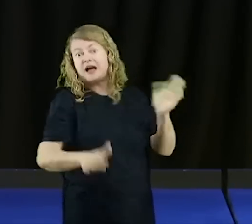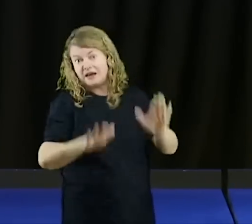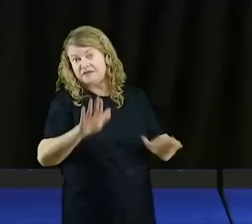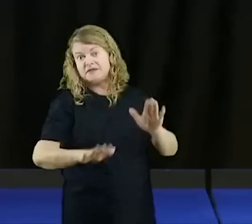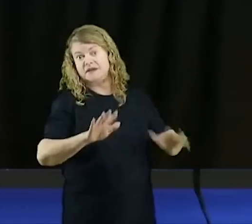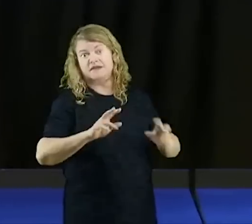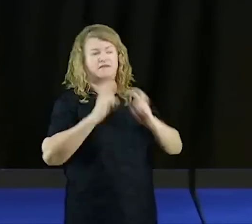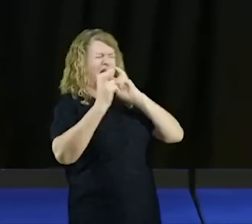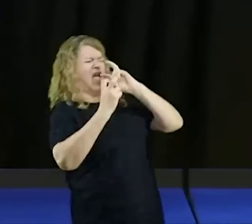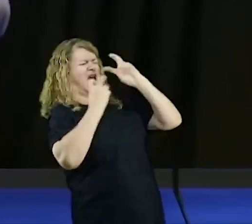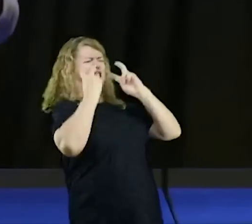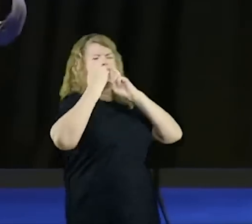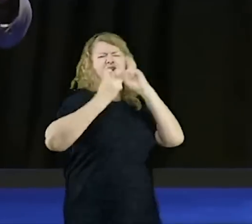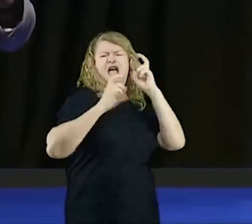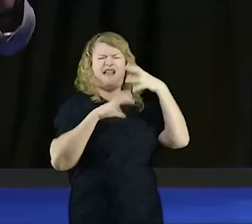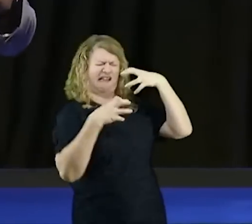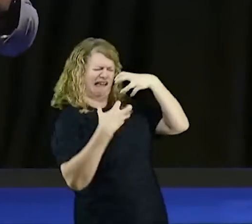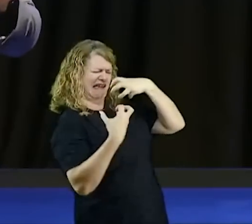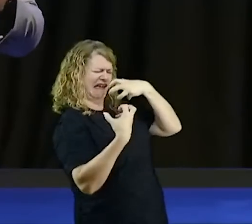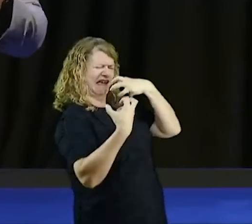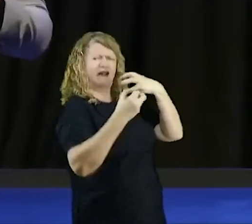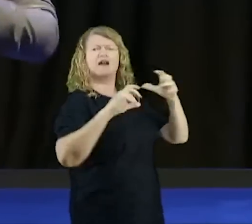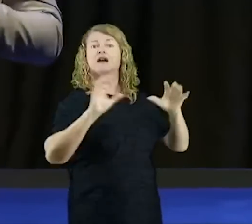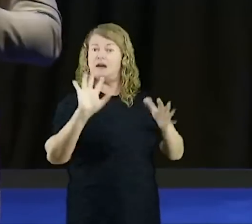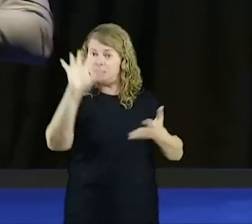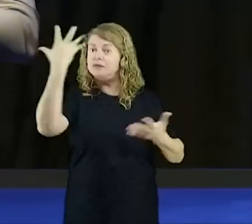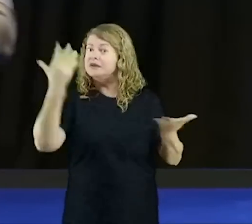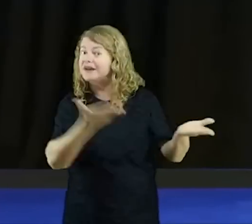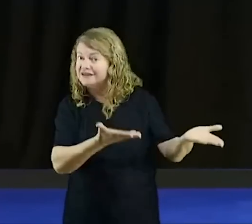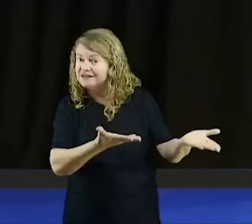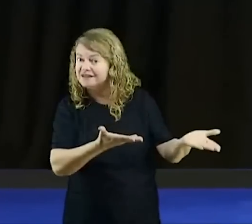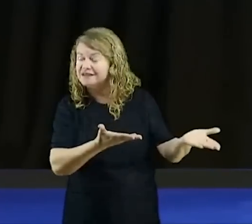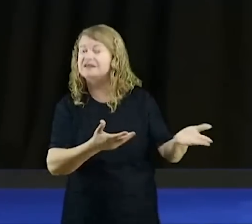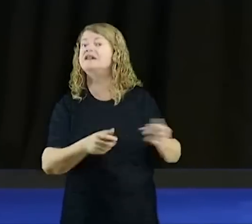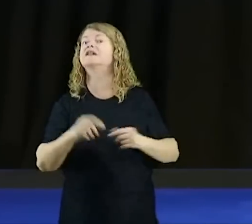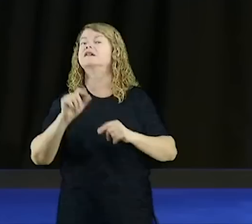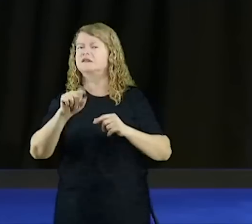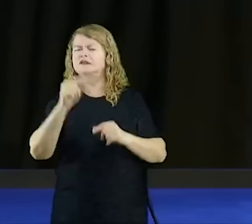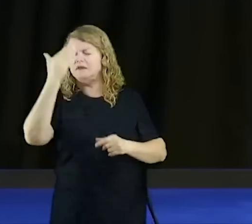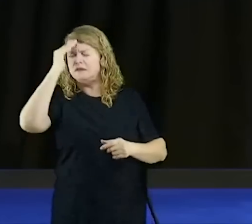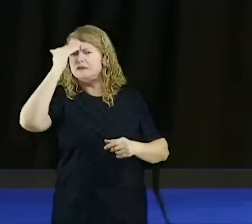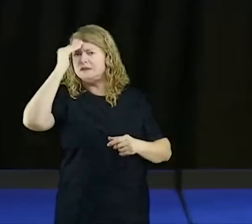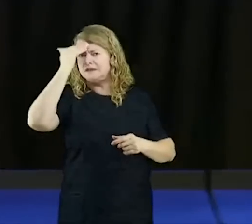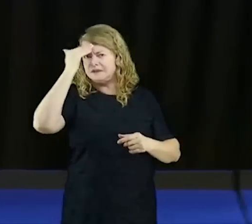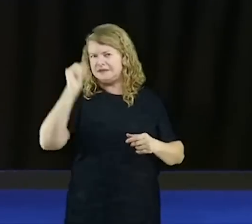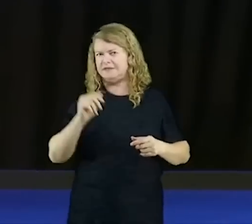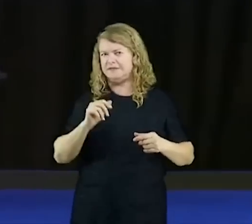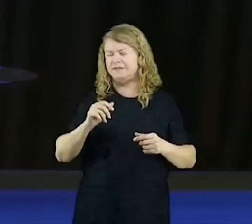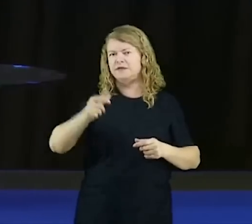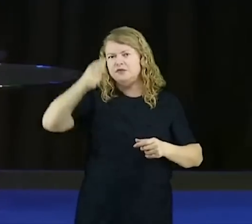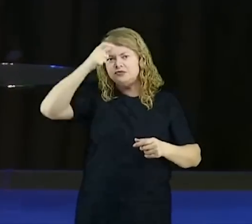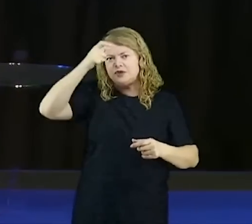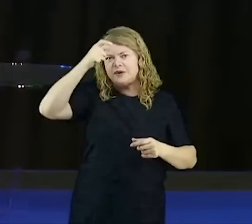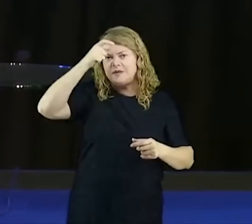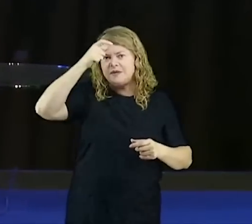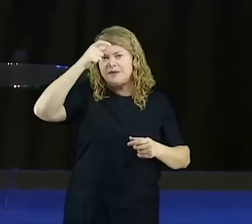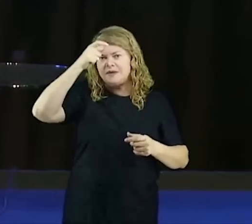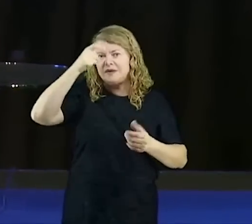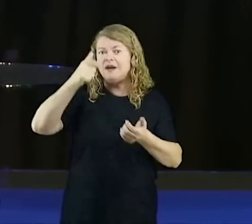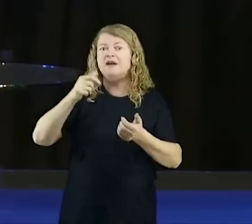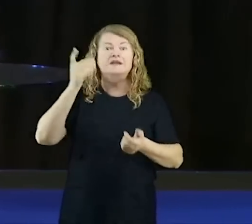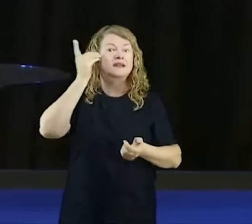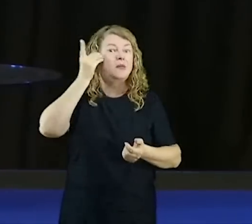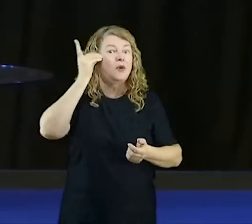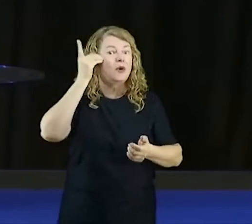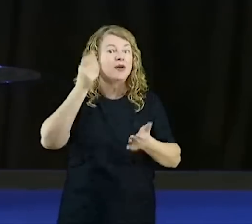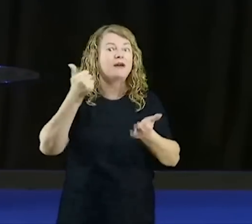está perdendo o seu lugar de habitação, vocês vão entender isso já? Ele grita, ele xinga, ele joga a